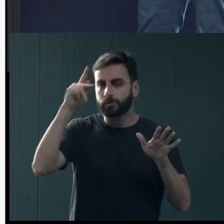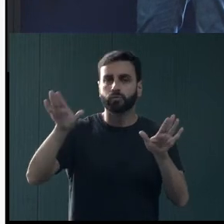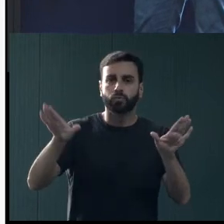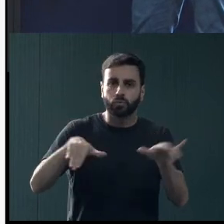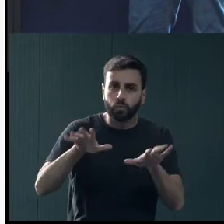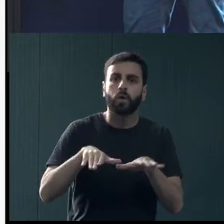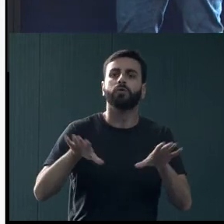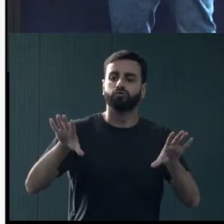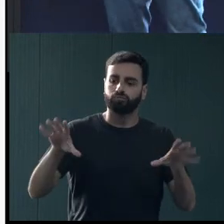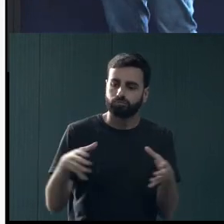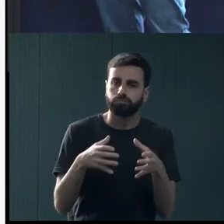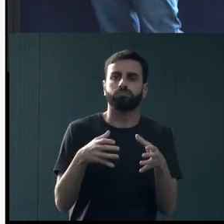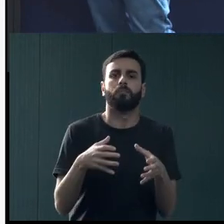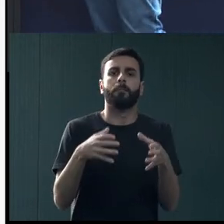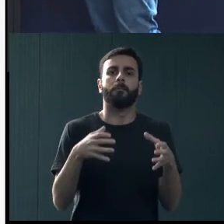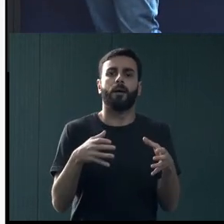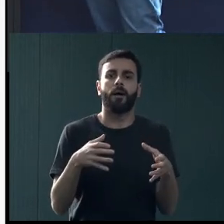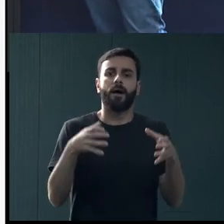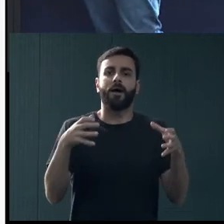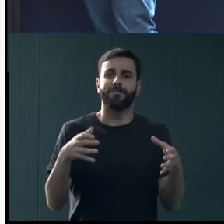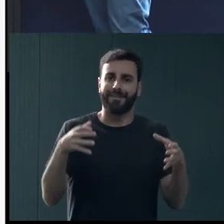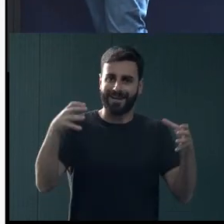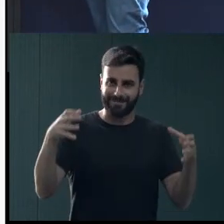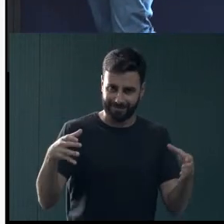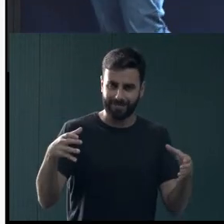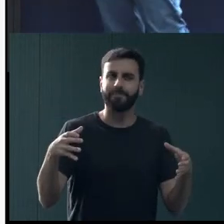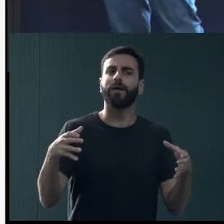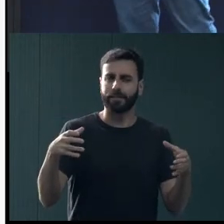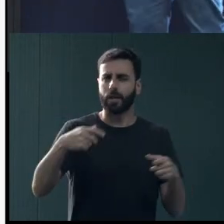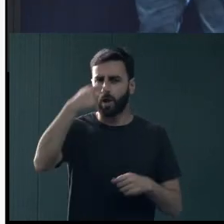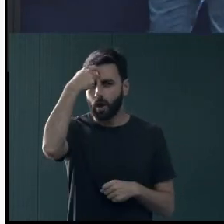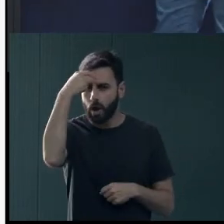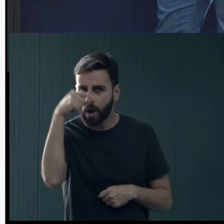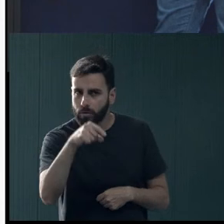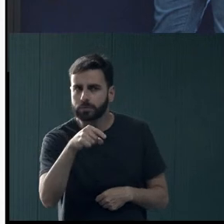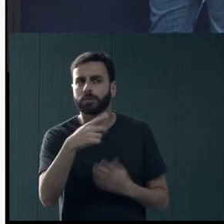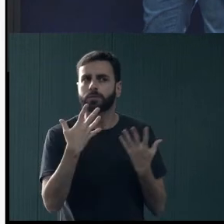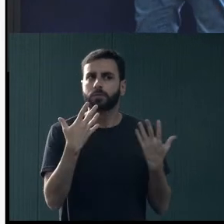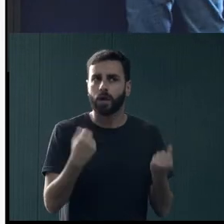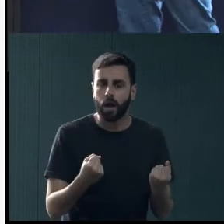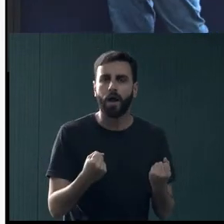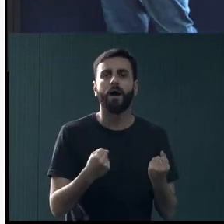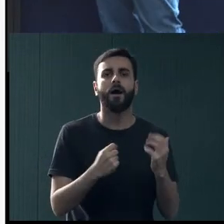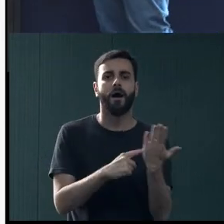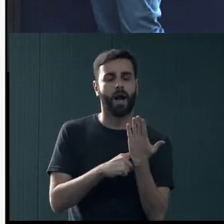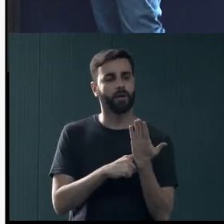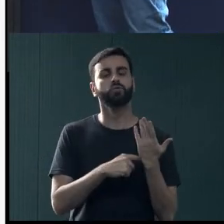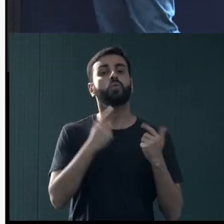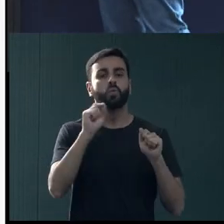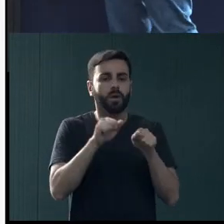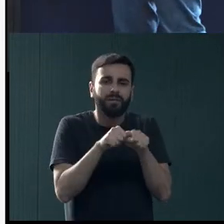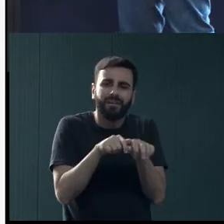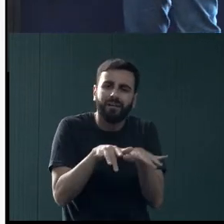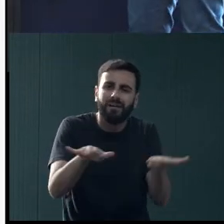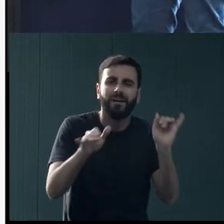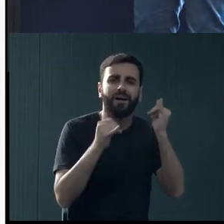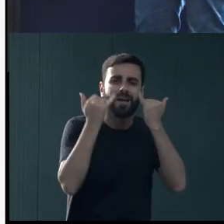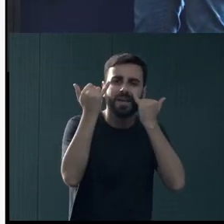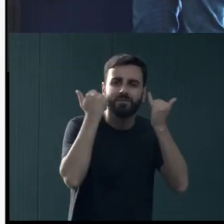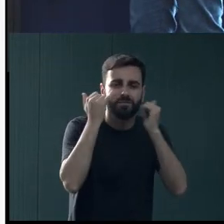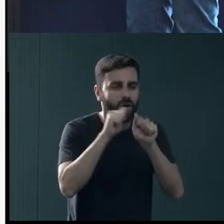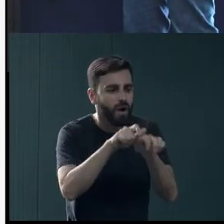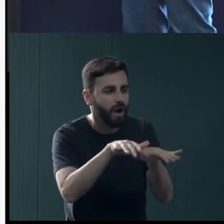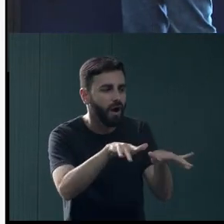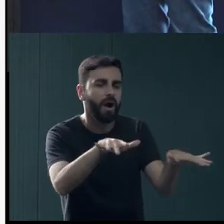que goste, que corra atrás, que tenha sensibilidade e que nos ajude a capilarizar. Por quê? Não